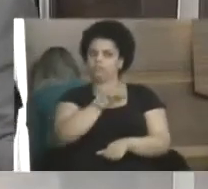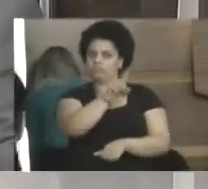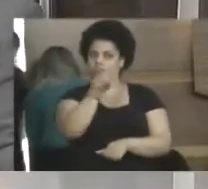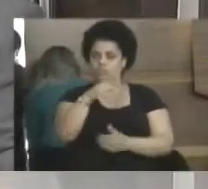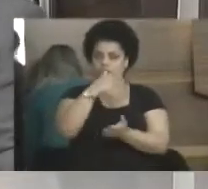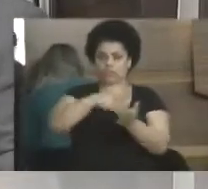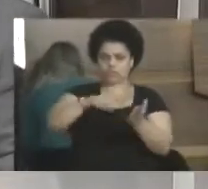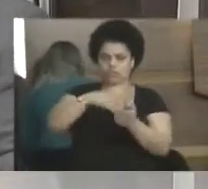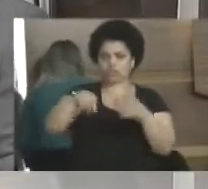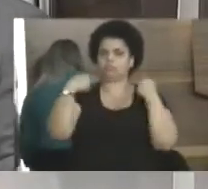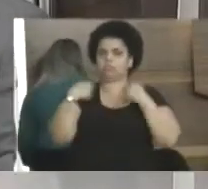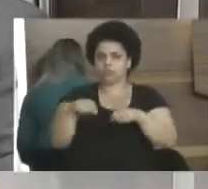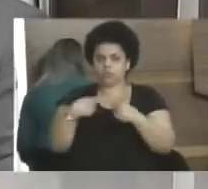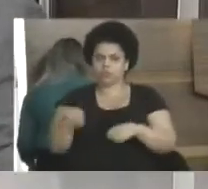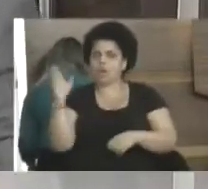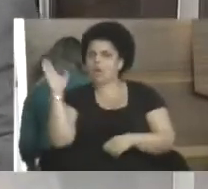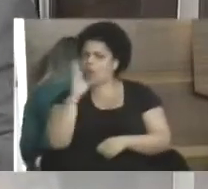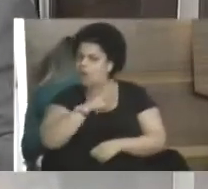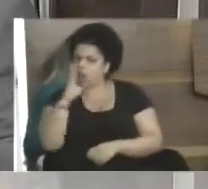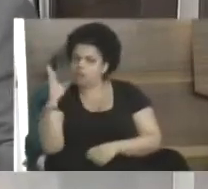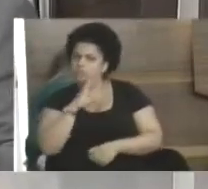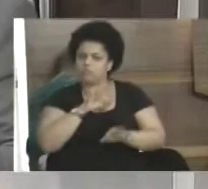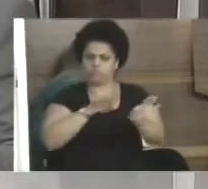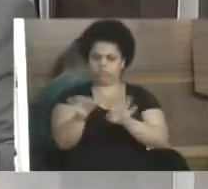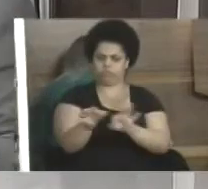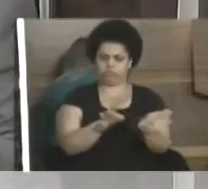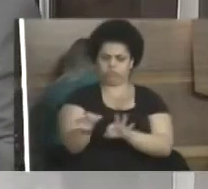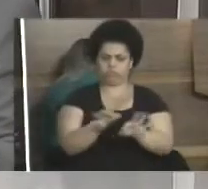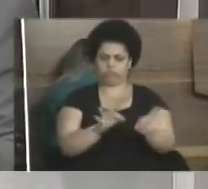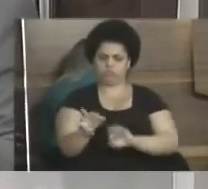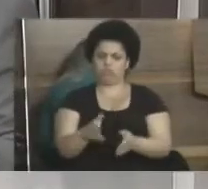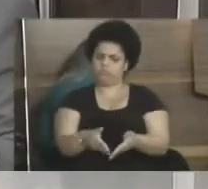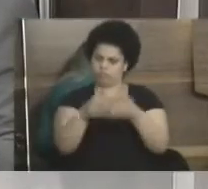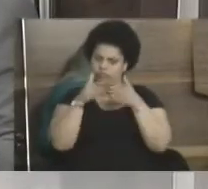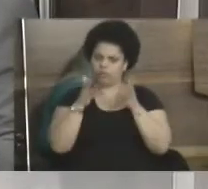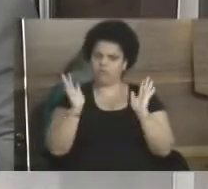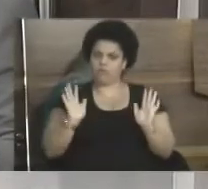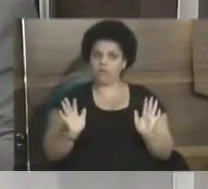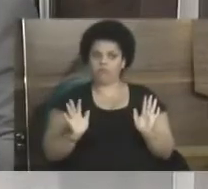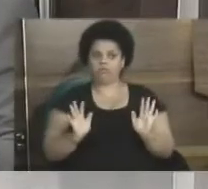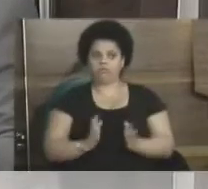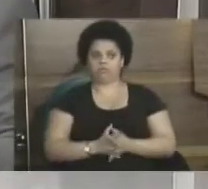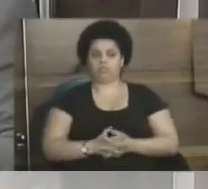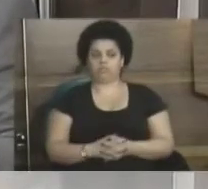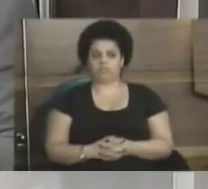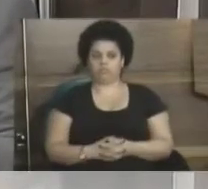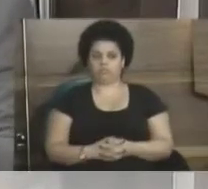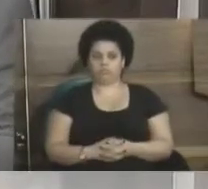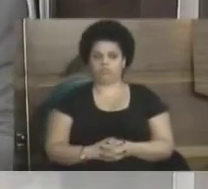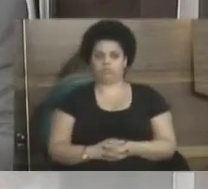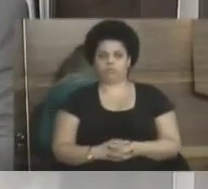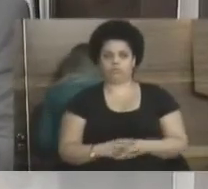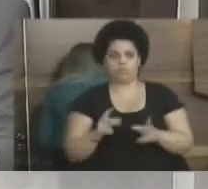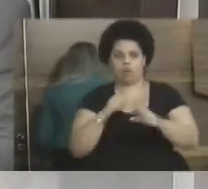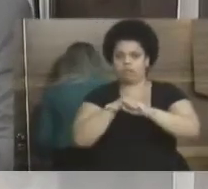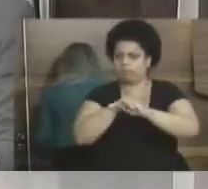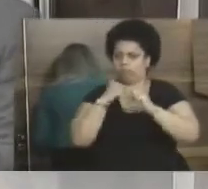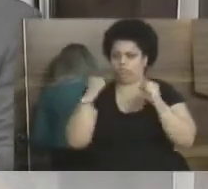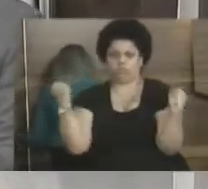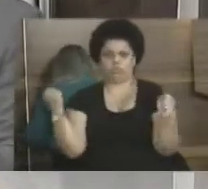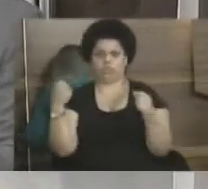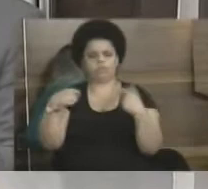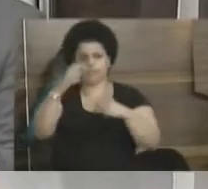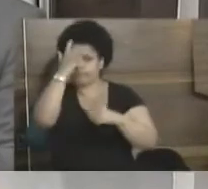secretários. Vamos desboracratizar essa porcaria. Pelo amor de Deus. Pelo amor de Deus. É um absurdo.